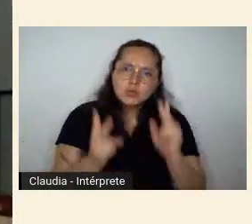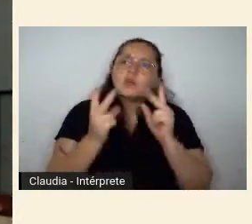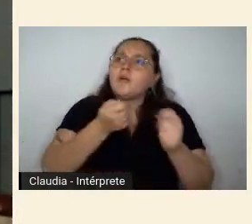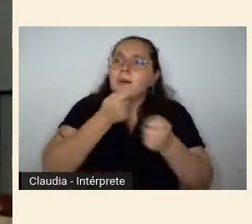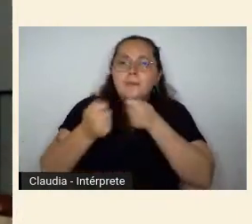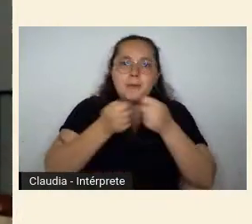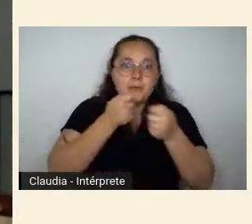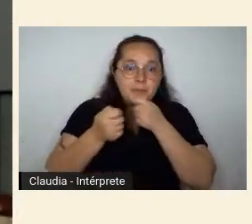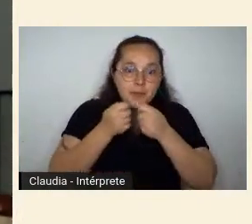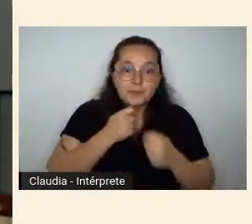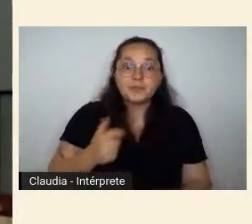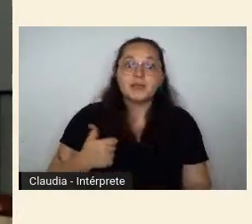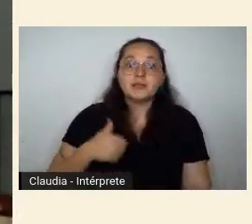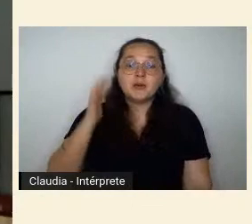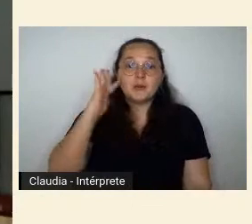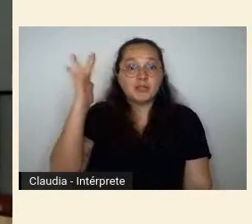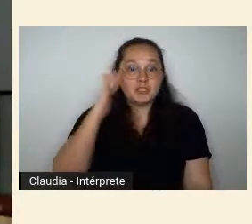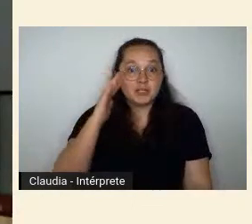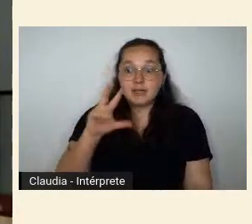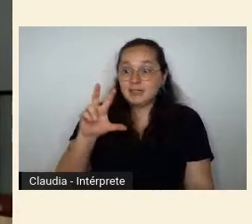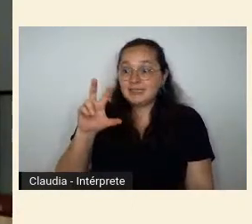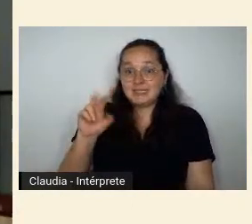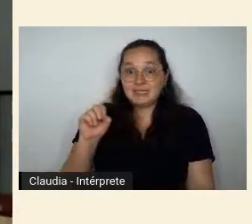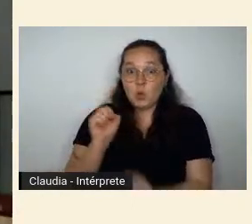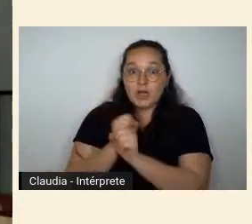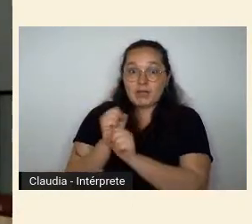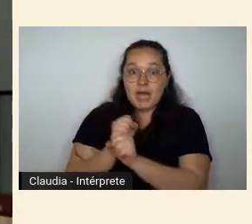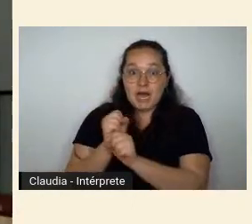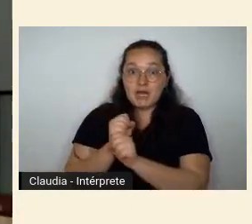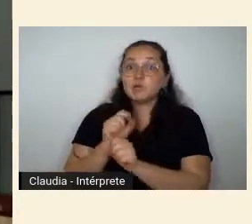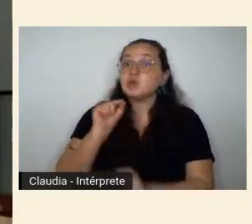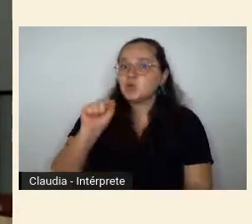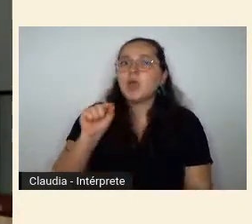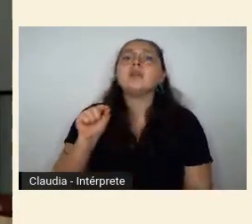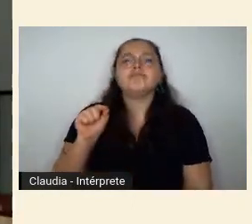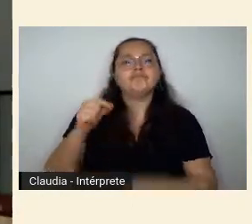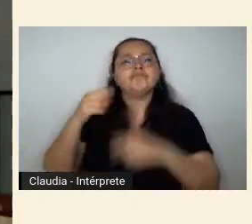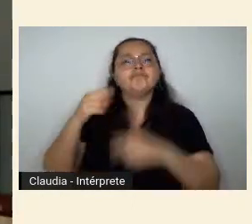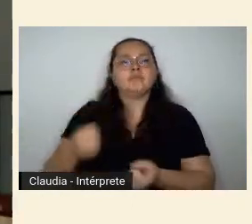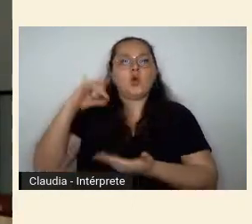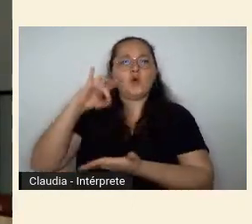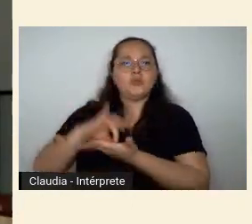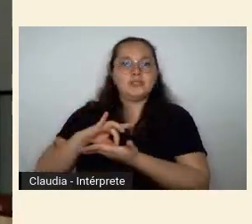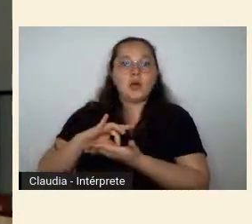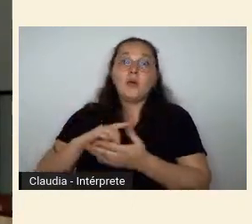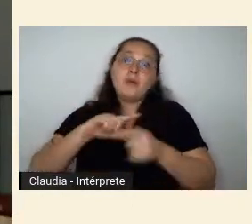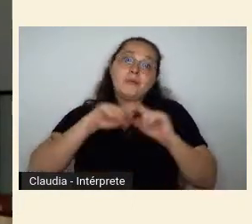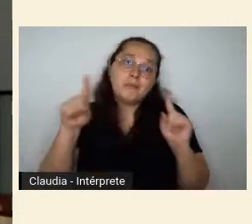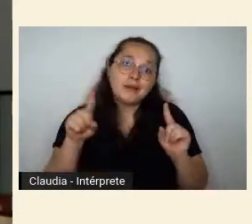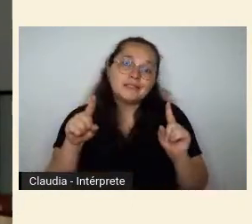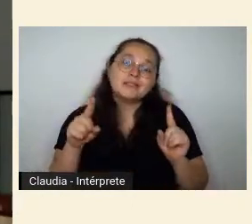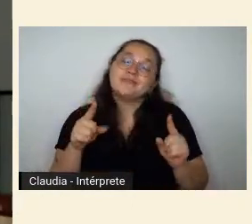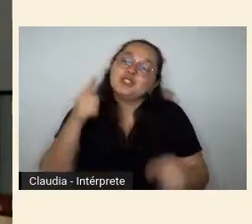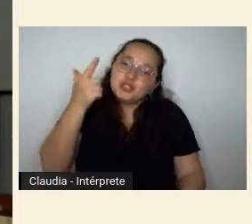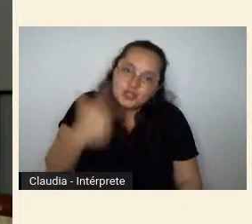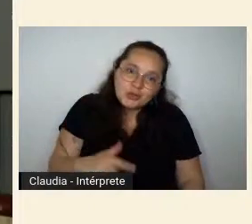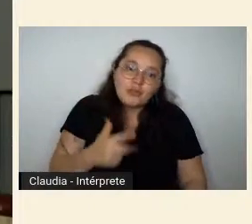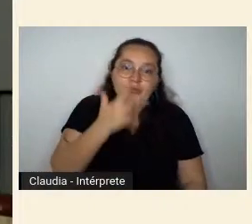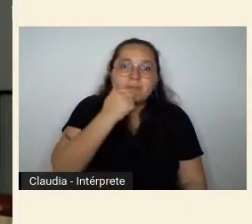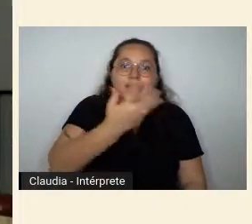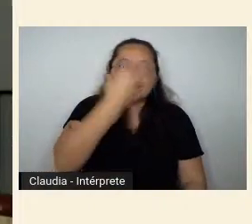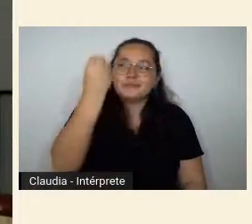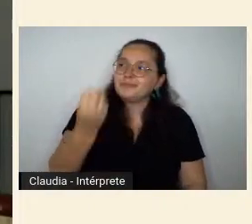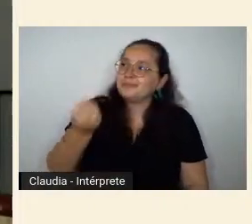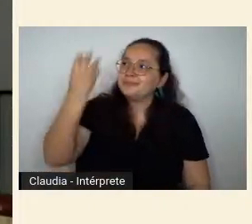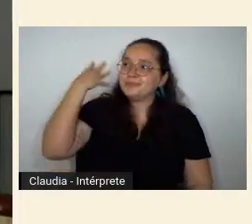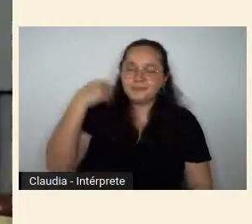a semana ao mesmo tempo que se torna oficial ganha ainda mais um caráter de passado vale a pena falar rapidamente não dá para encaixar aqui no texto